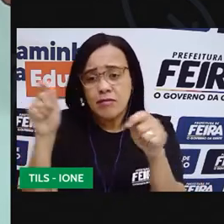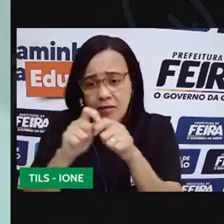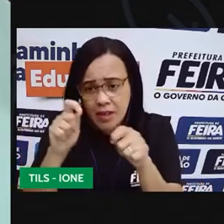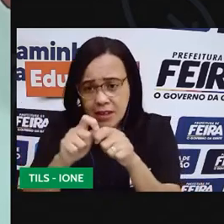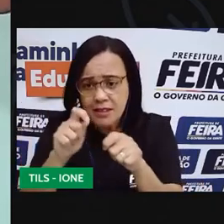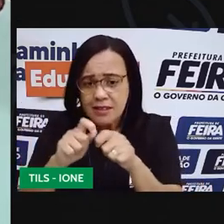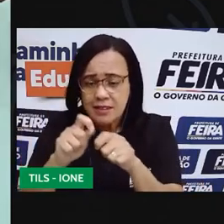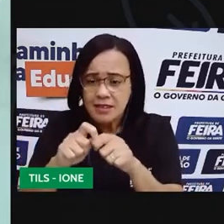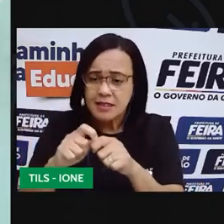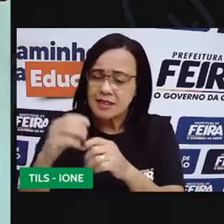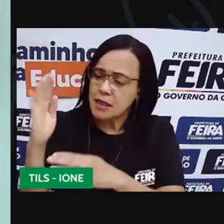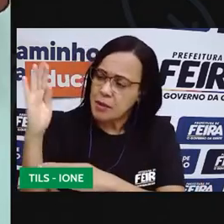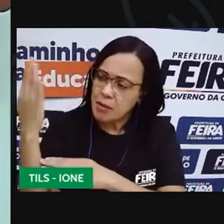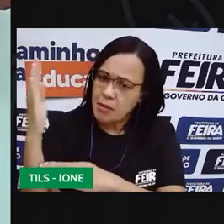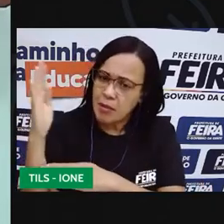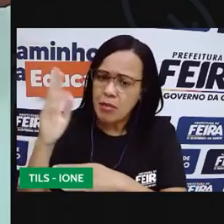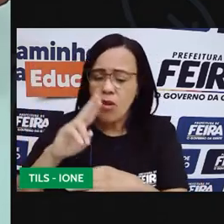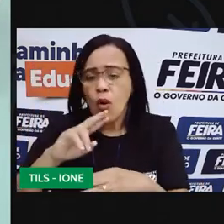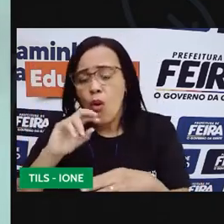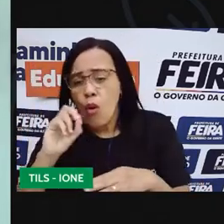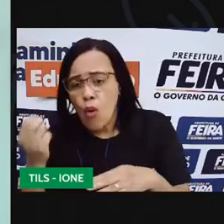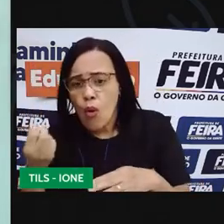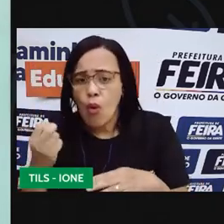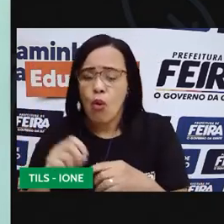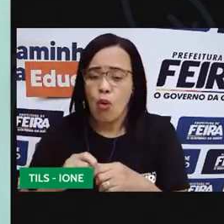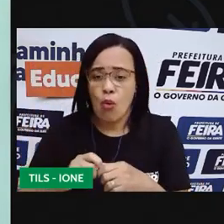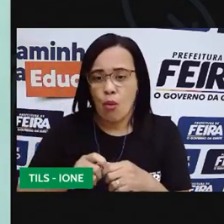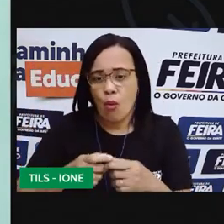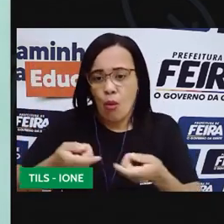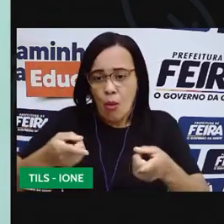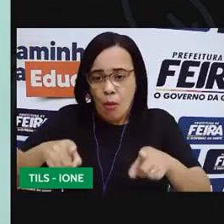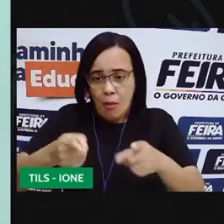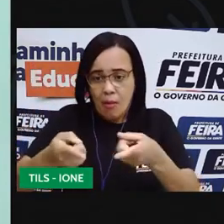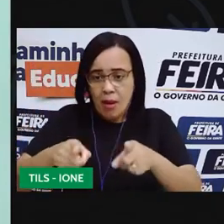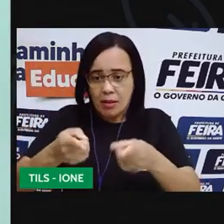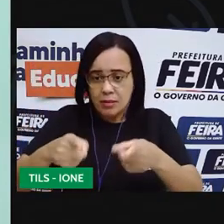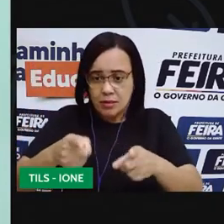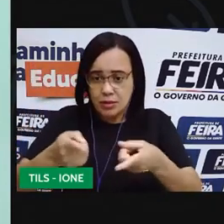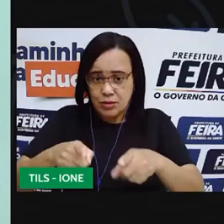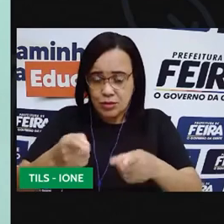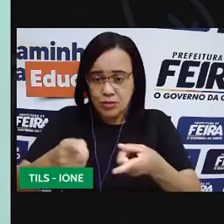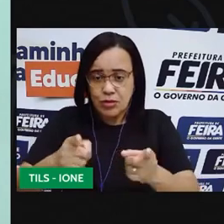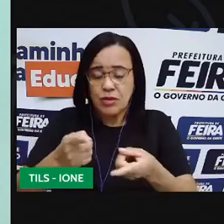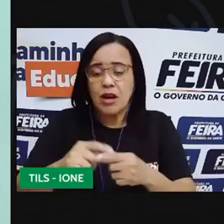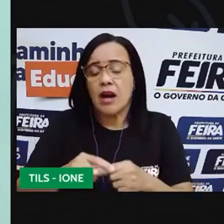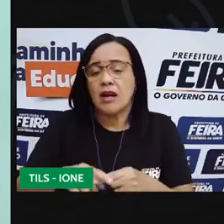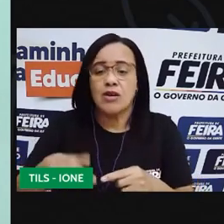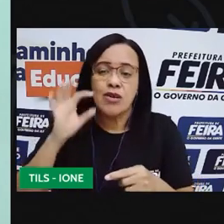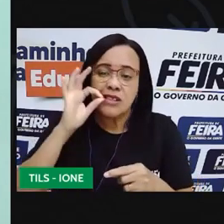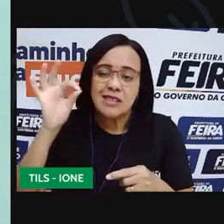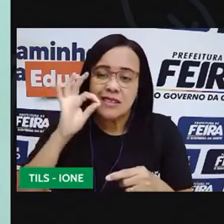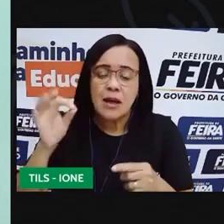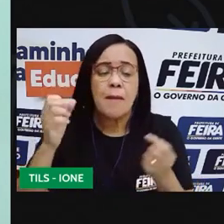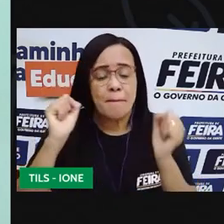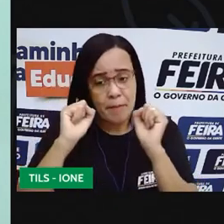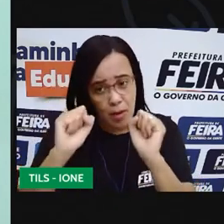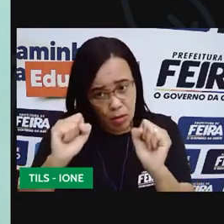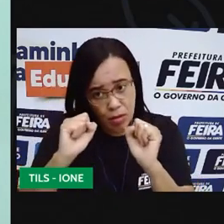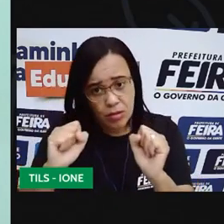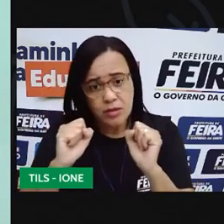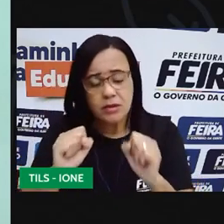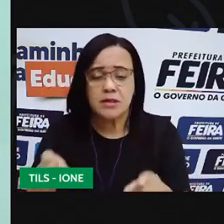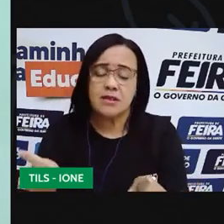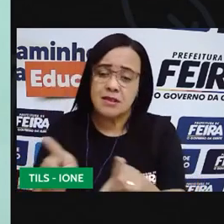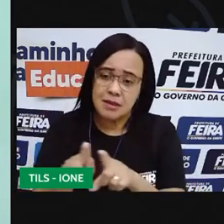Tá? Você pode também fazer com graveto que você pode encontrar em casa e também